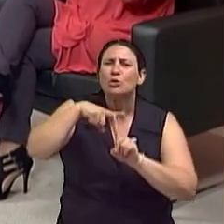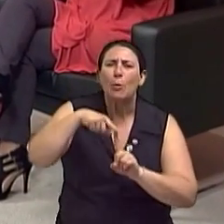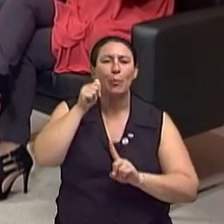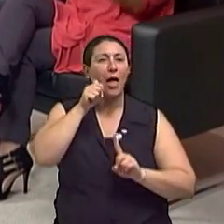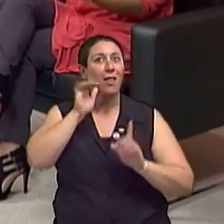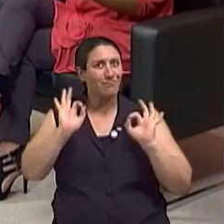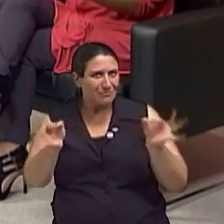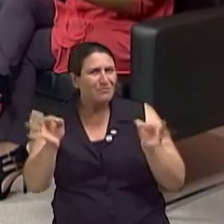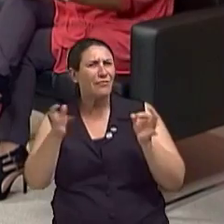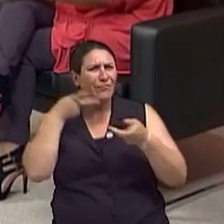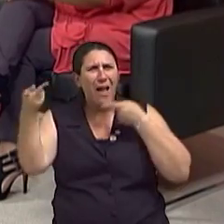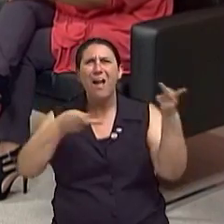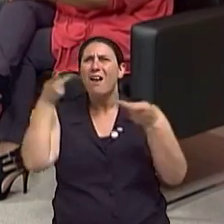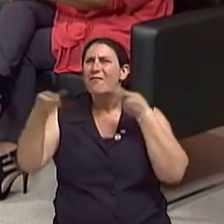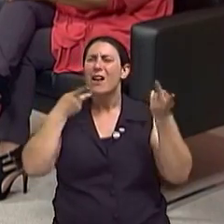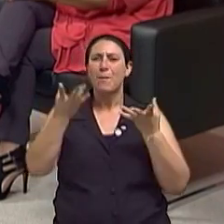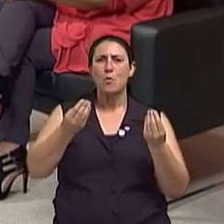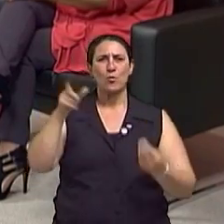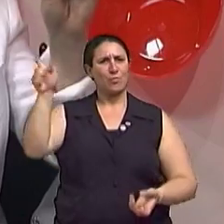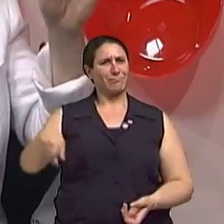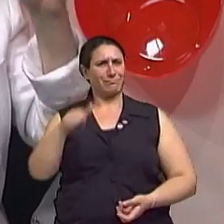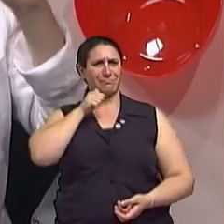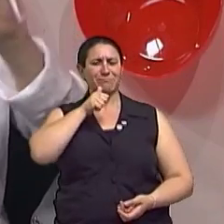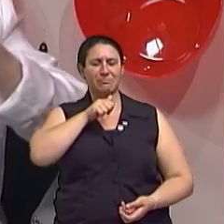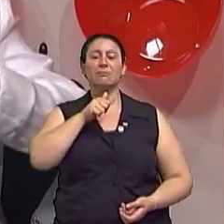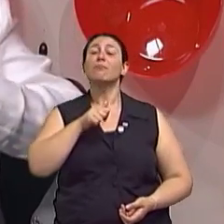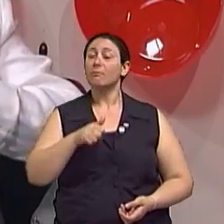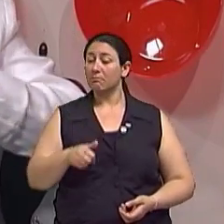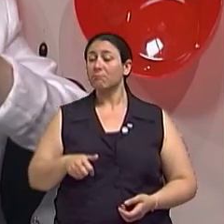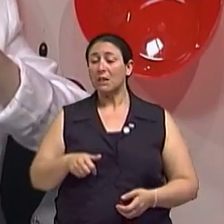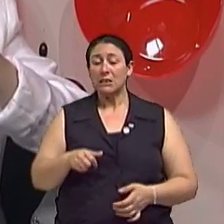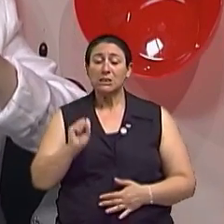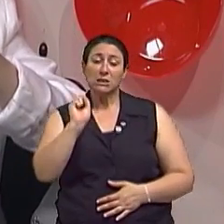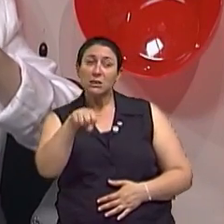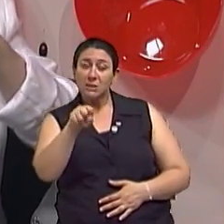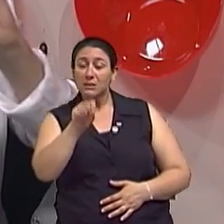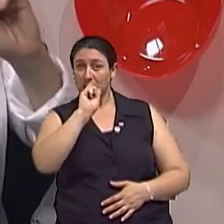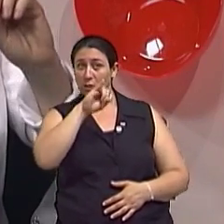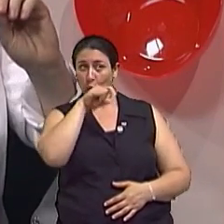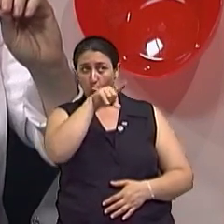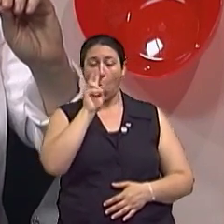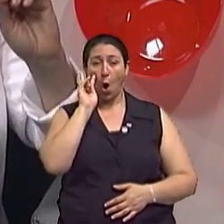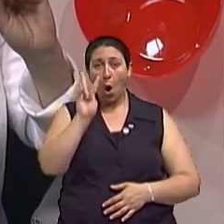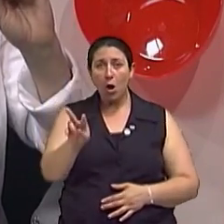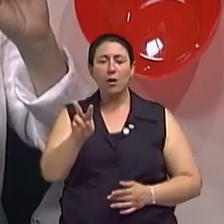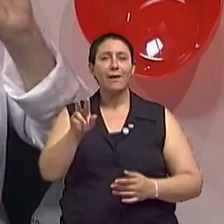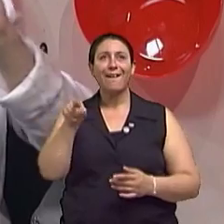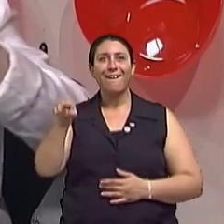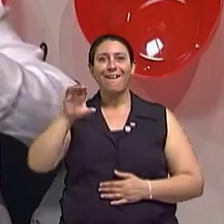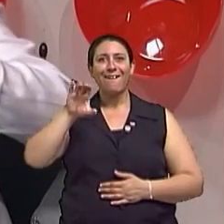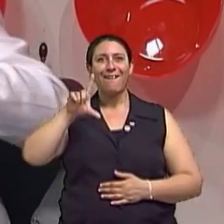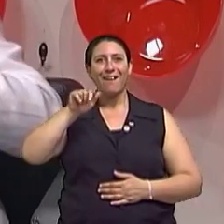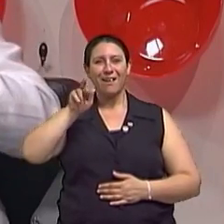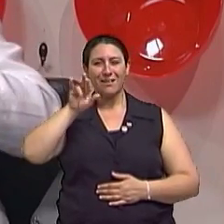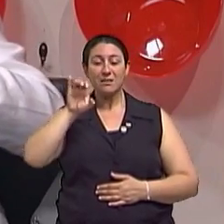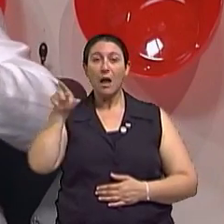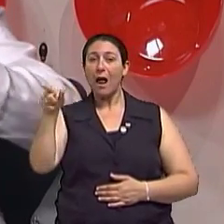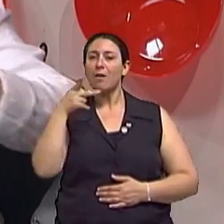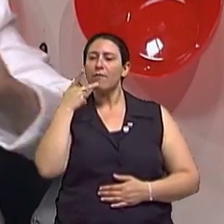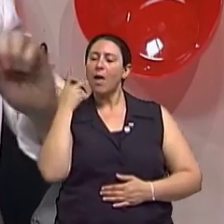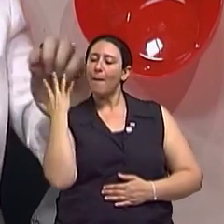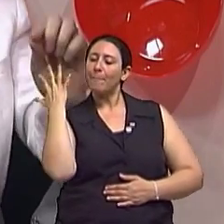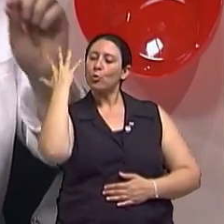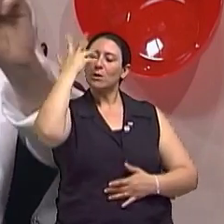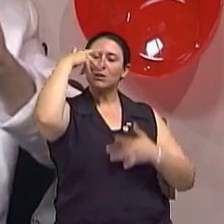busca para solidificar o que a gente pensa hoje. Mas se a gente olhar um pouco, como é que a Clarice Lispector fala da beleza,